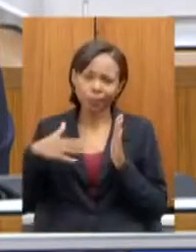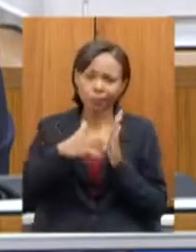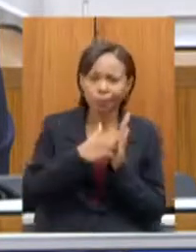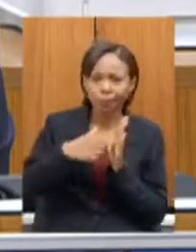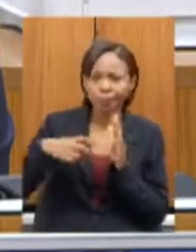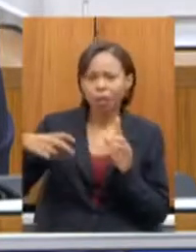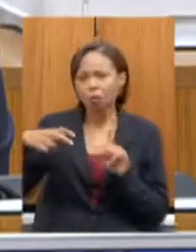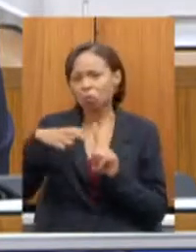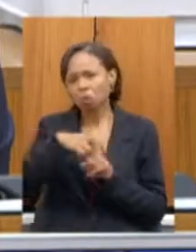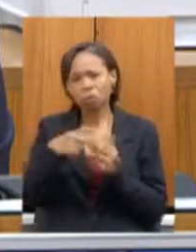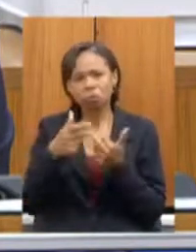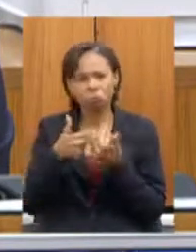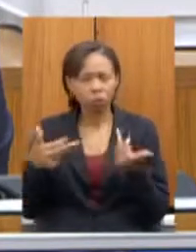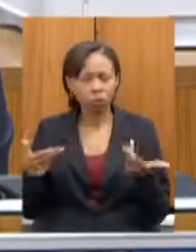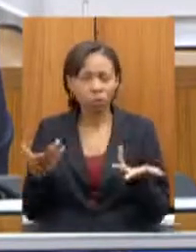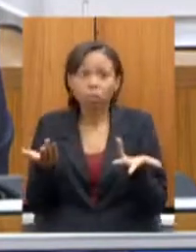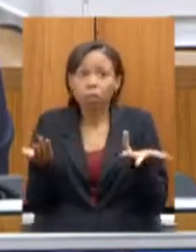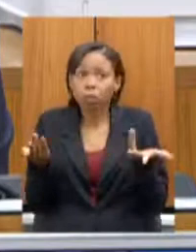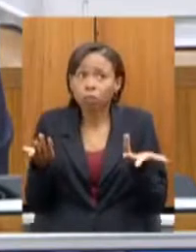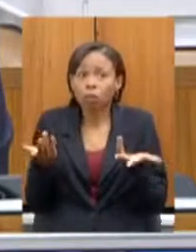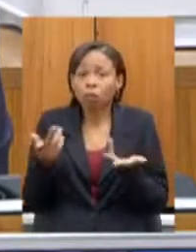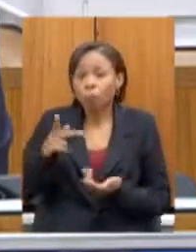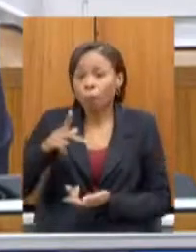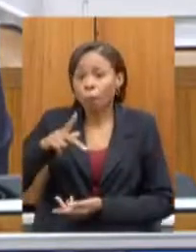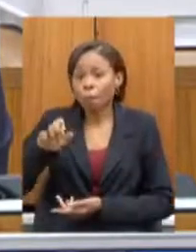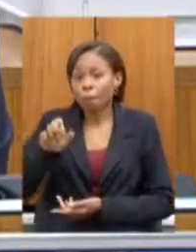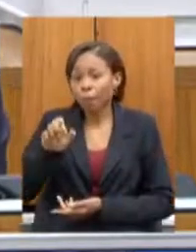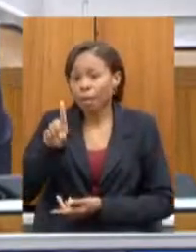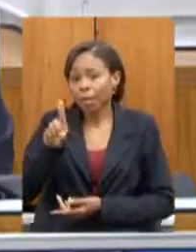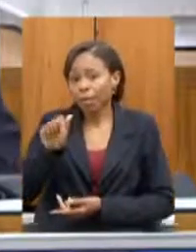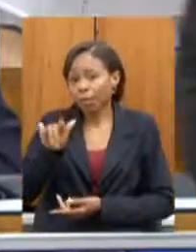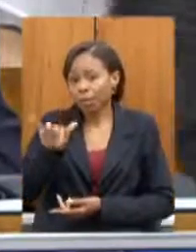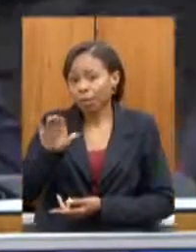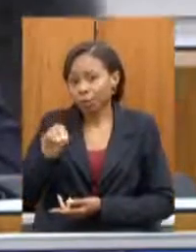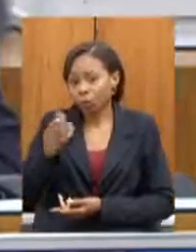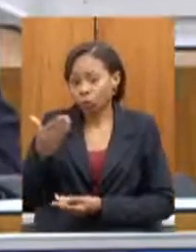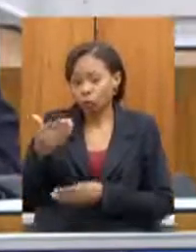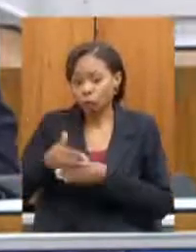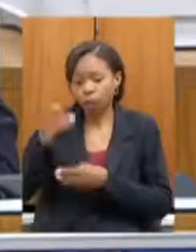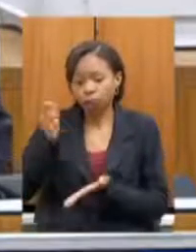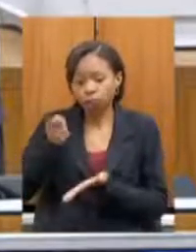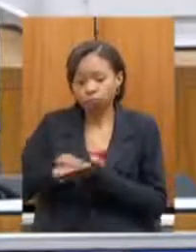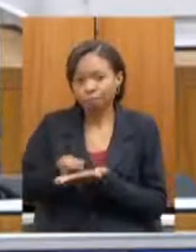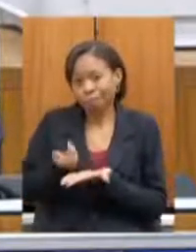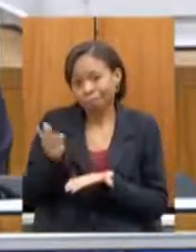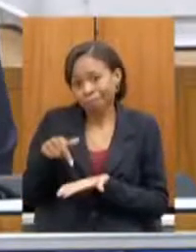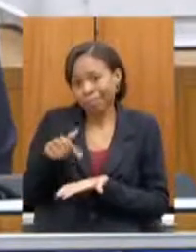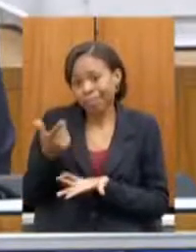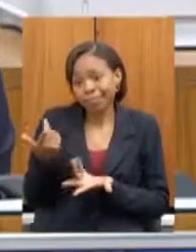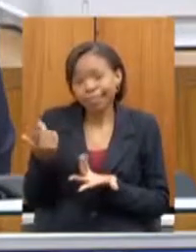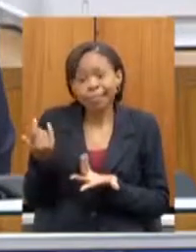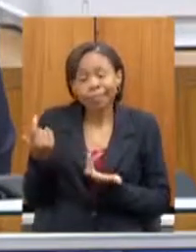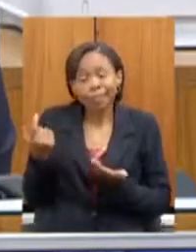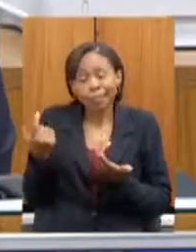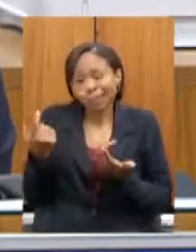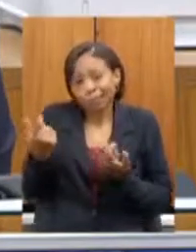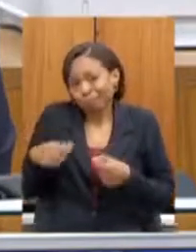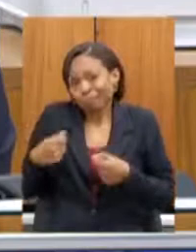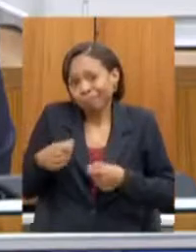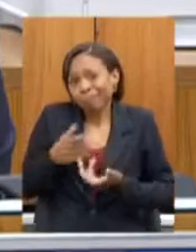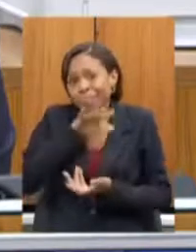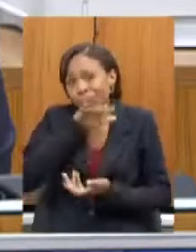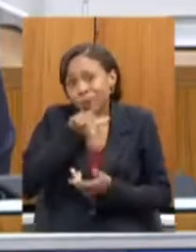o pedágio ele é um enfim é um mal necessário e ele é a possibilidade de